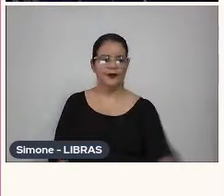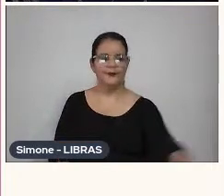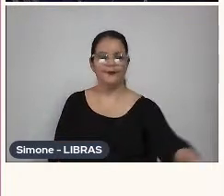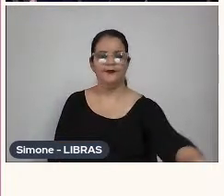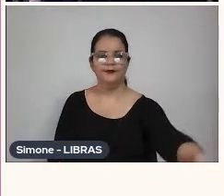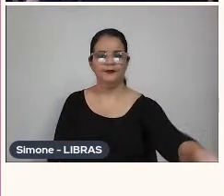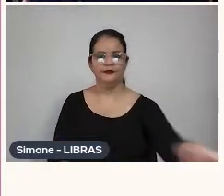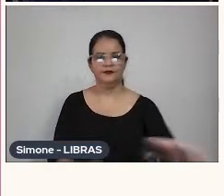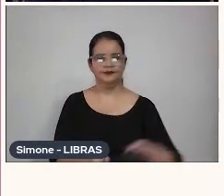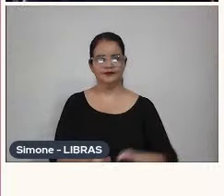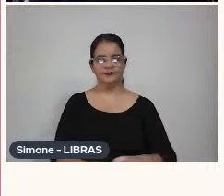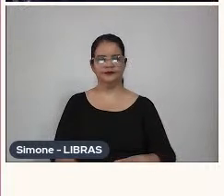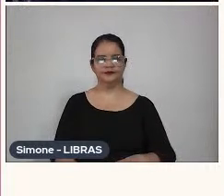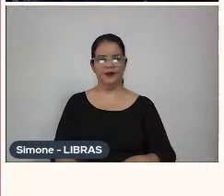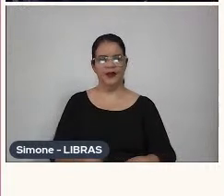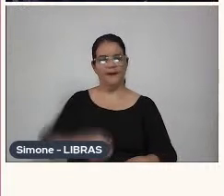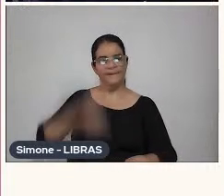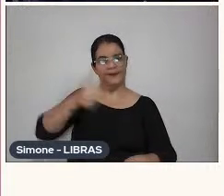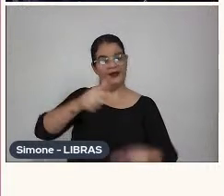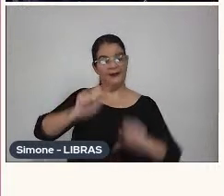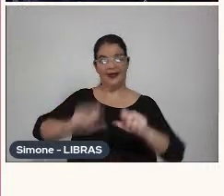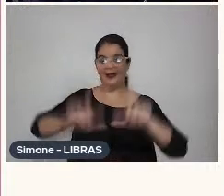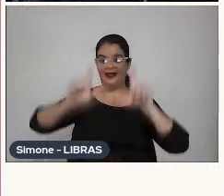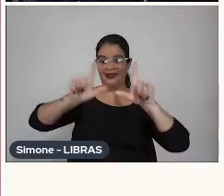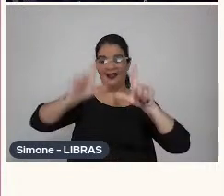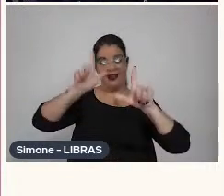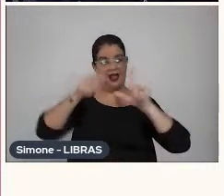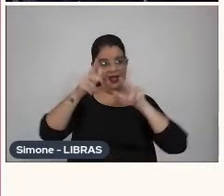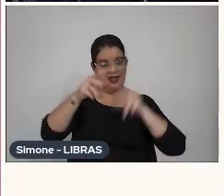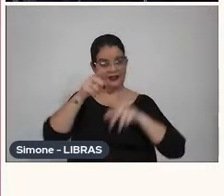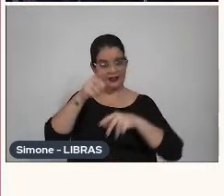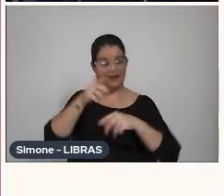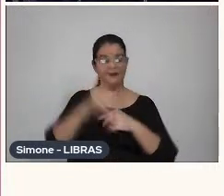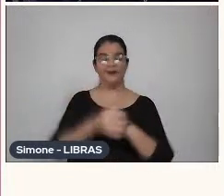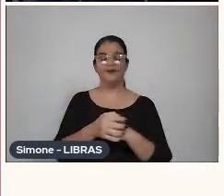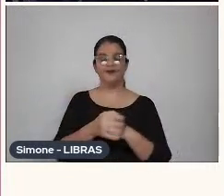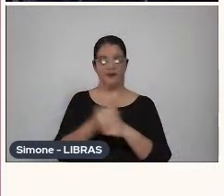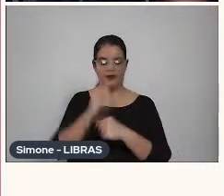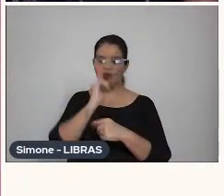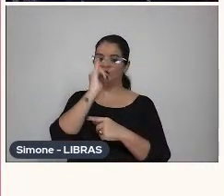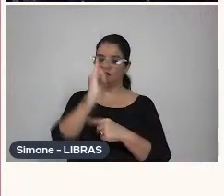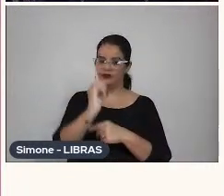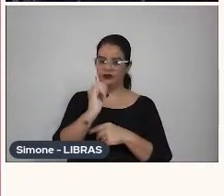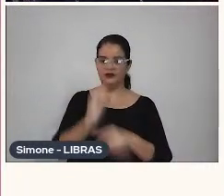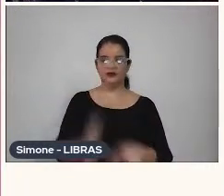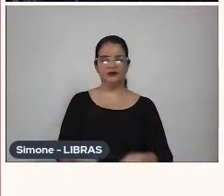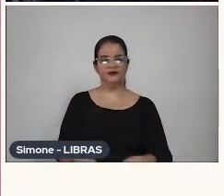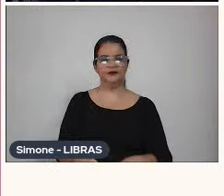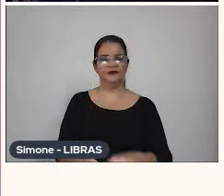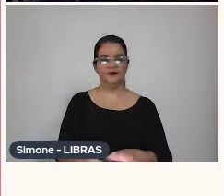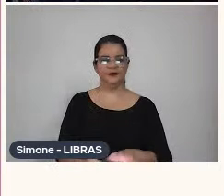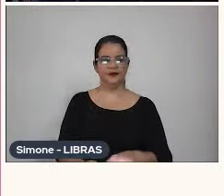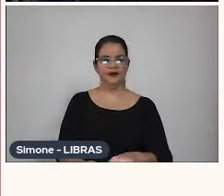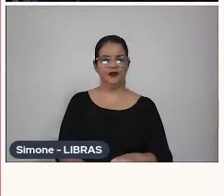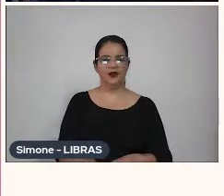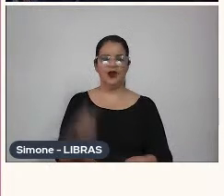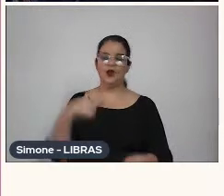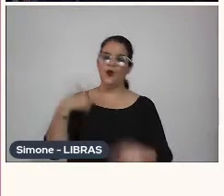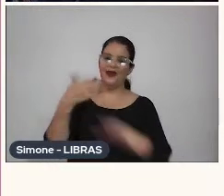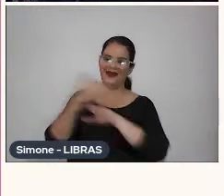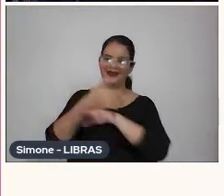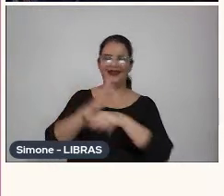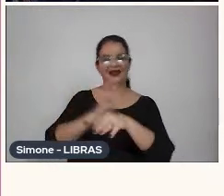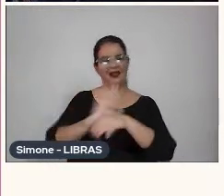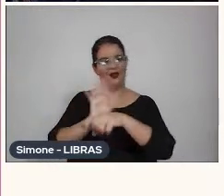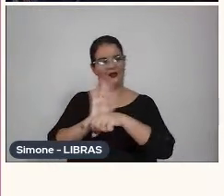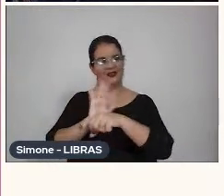Minha primeira tela é essa. Eu, como eu disse, eu fiz física, daí eu entrei em cinema. O